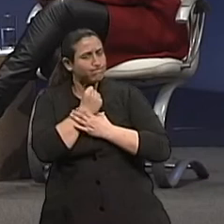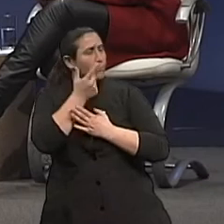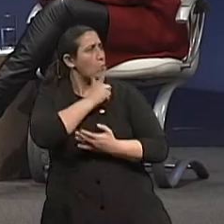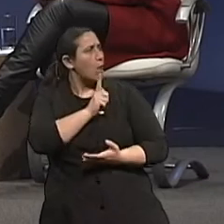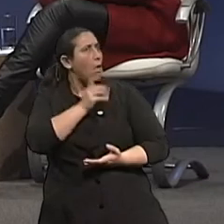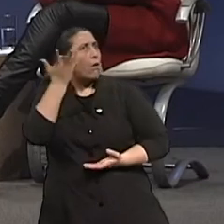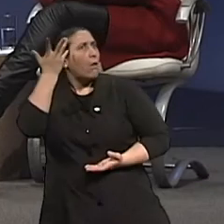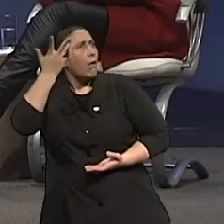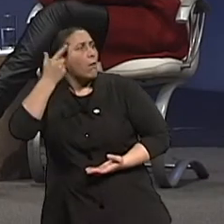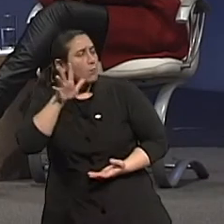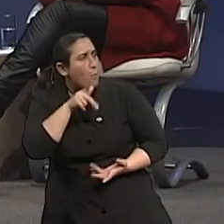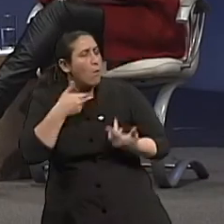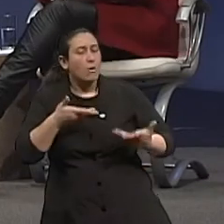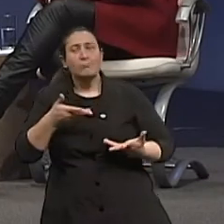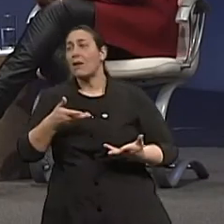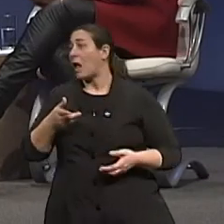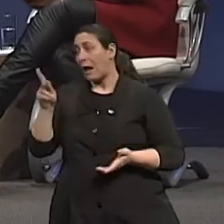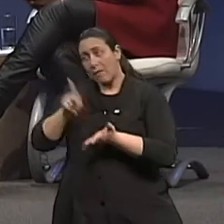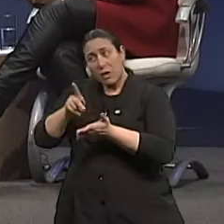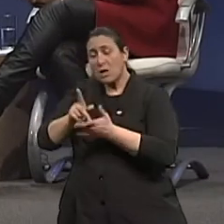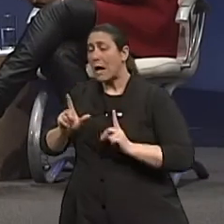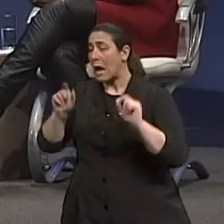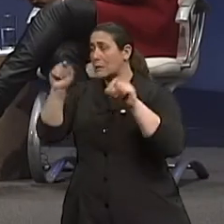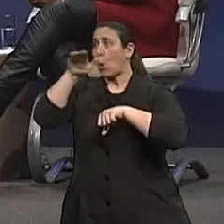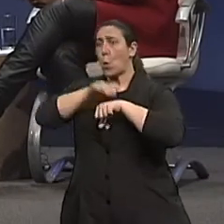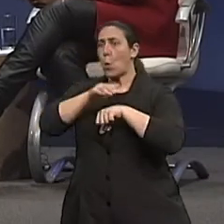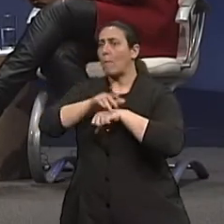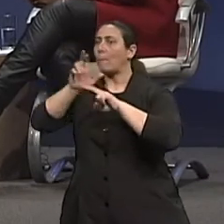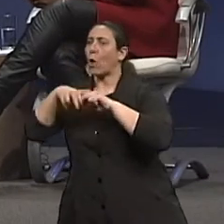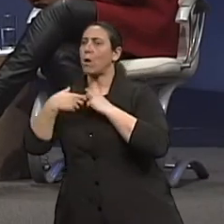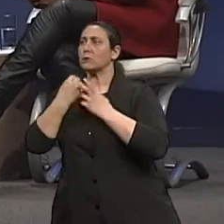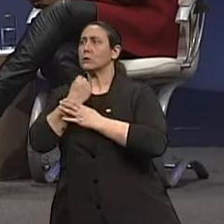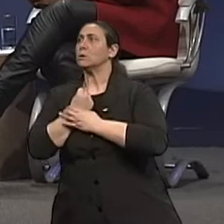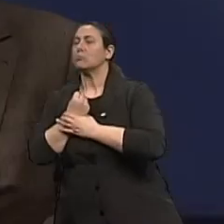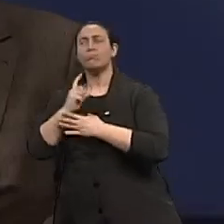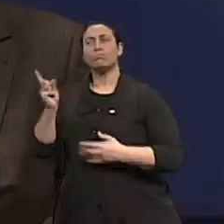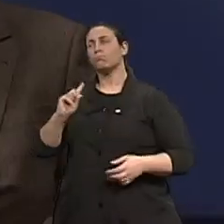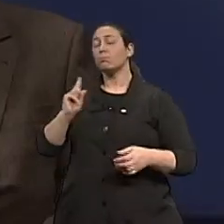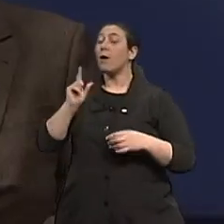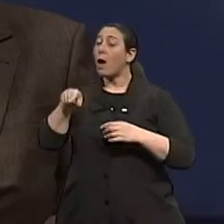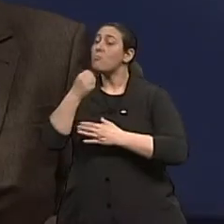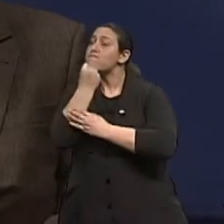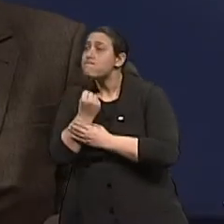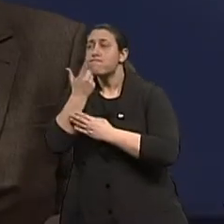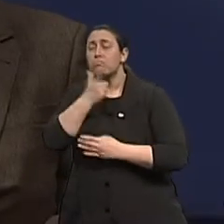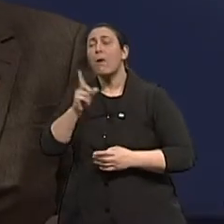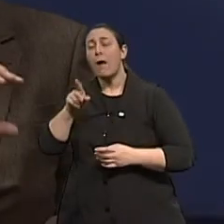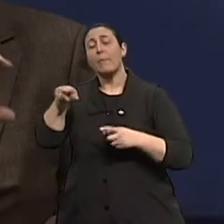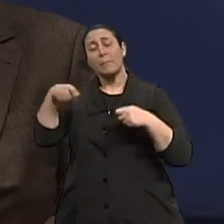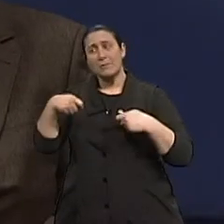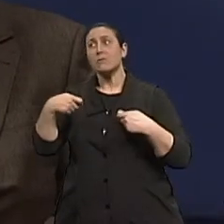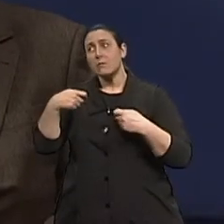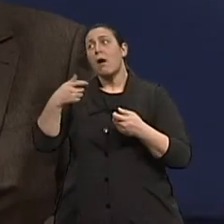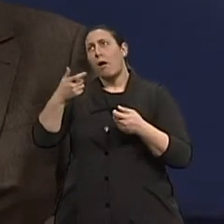levaria a isso? Não há uma relação direta. Não há uma relação. Embora se busque essa ideia, mas provar que isto é